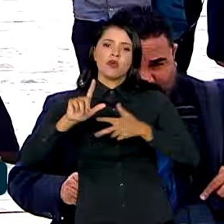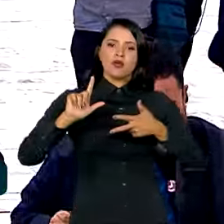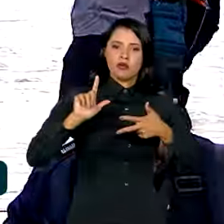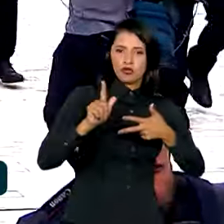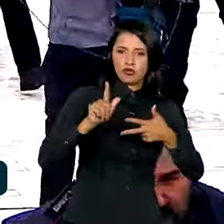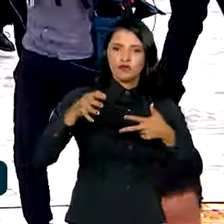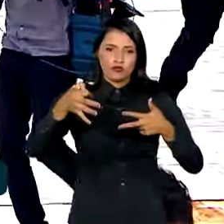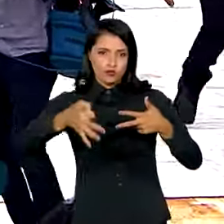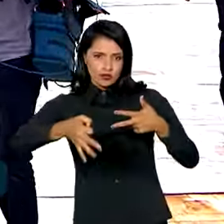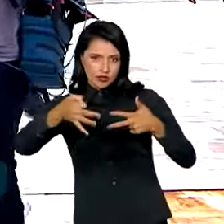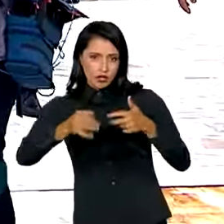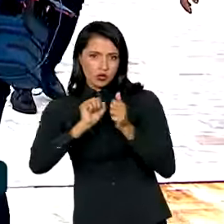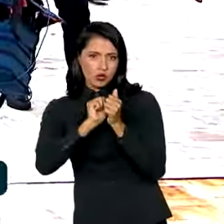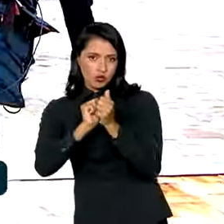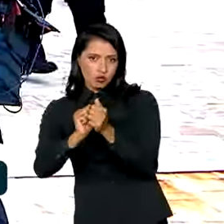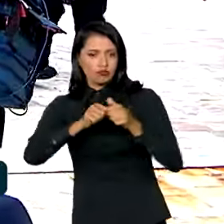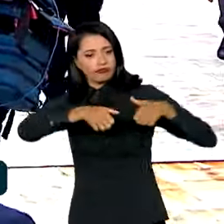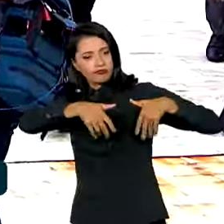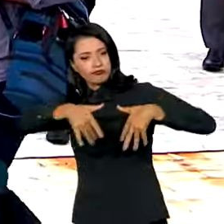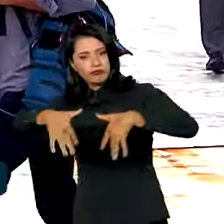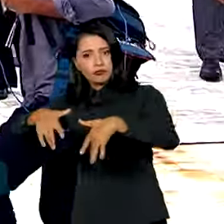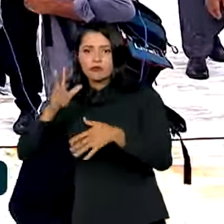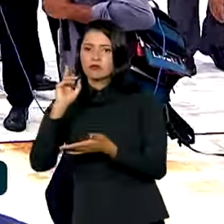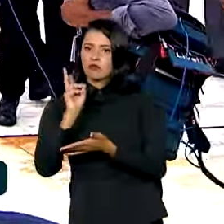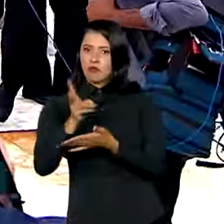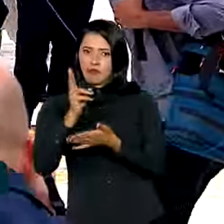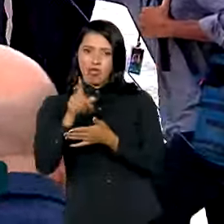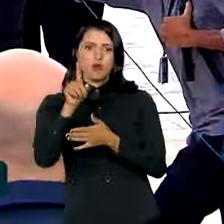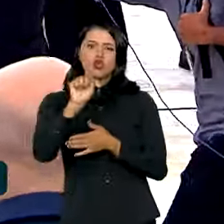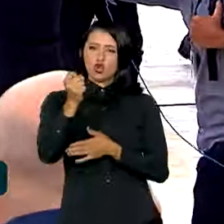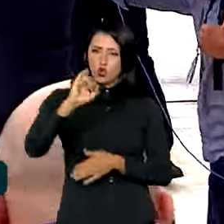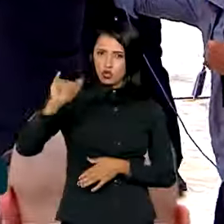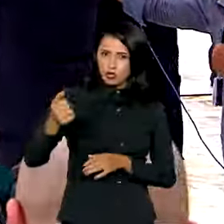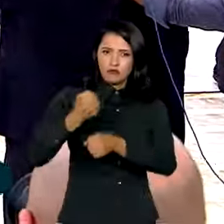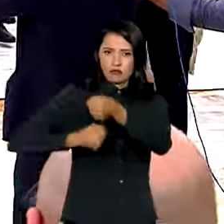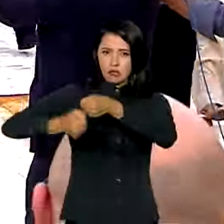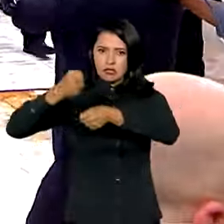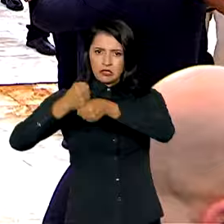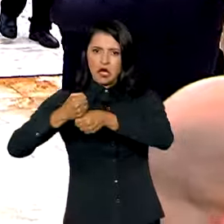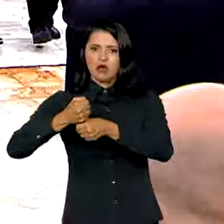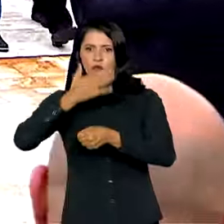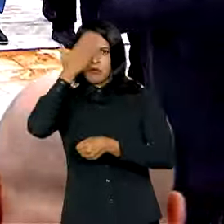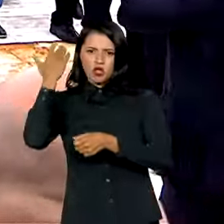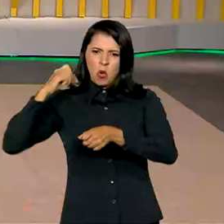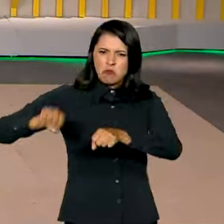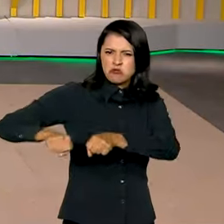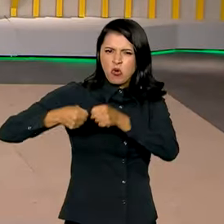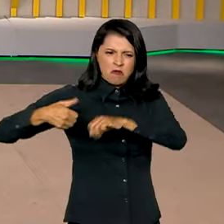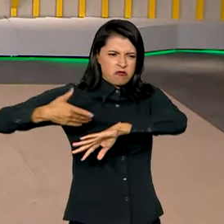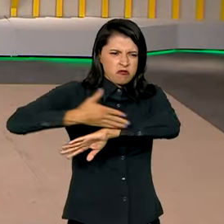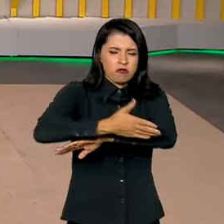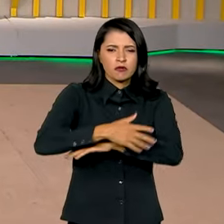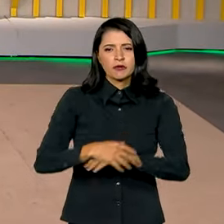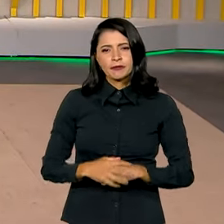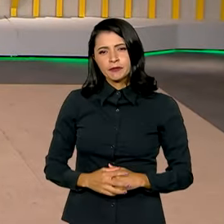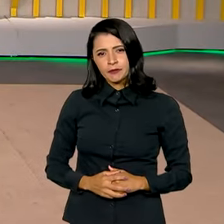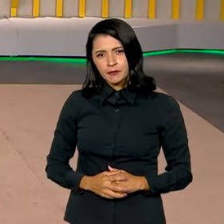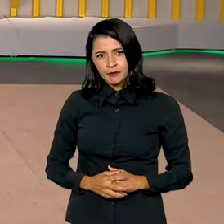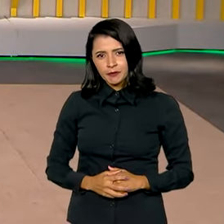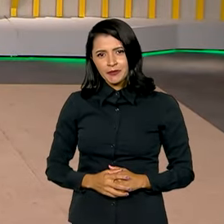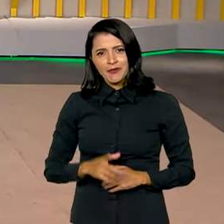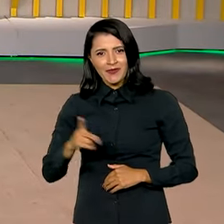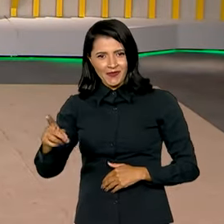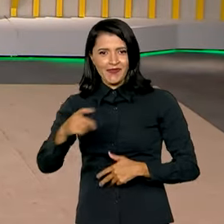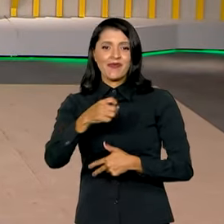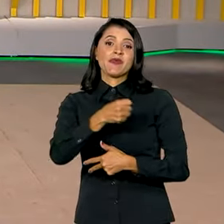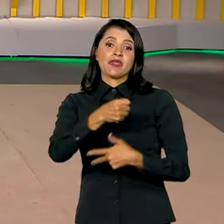do Judiciário. Mesma rampa ocupada por vândalos no dia 8 de janeiro de 2023. E da Praça